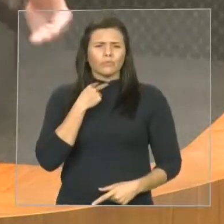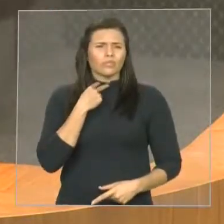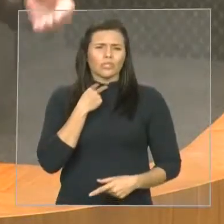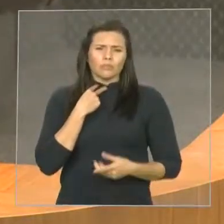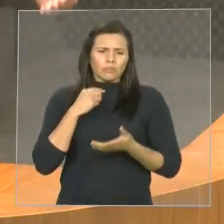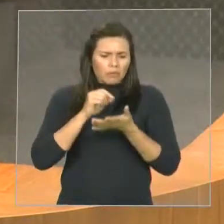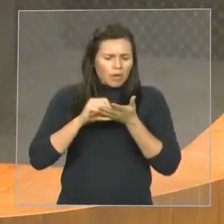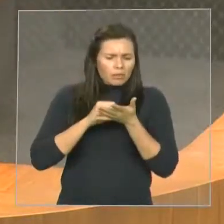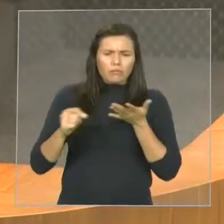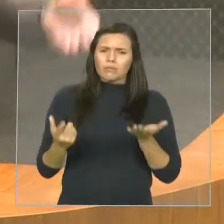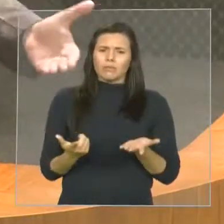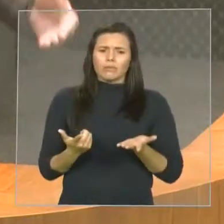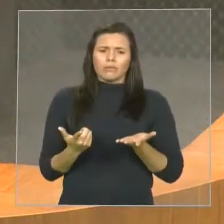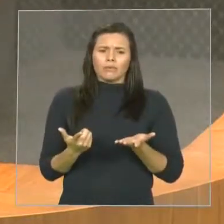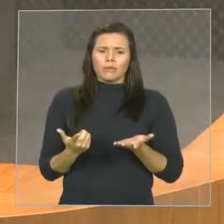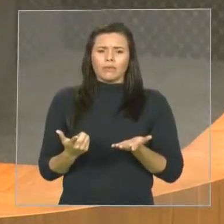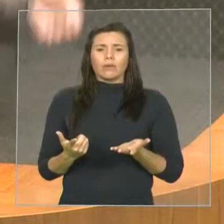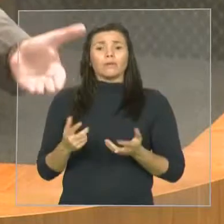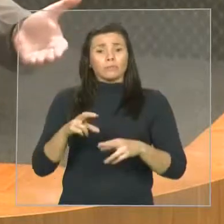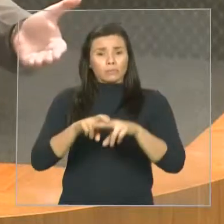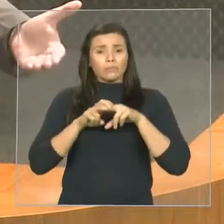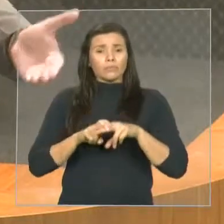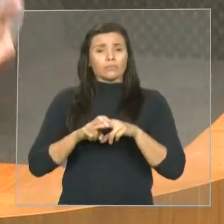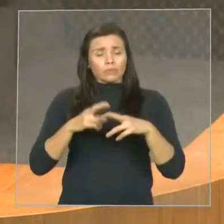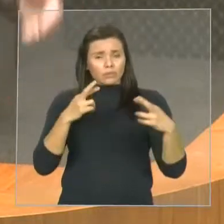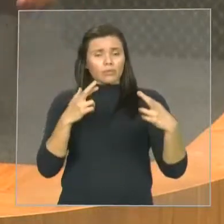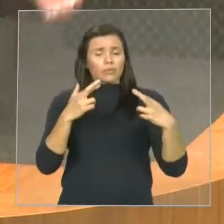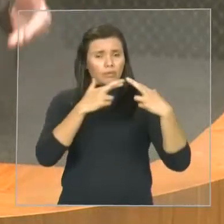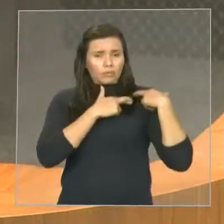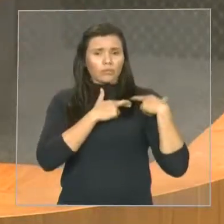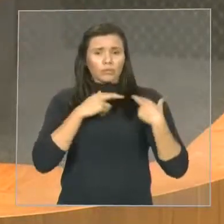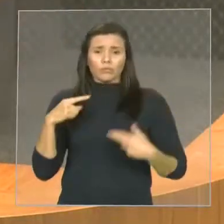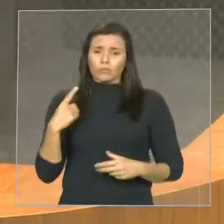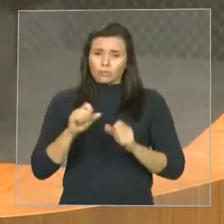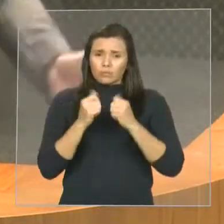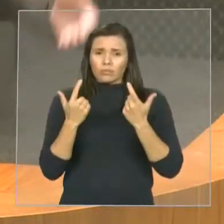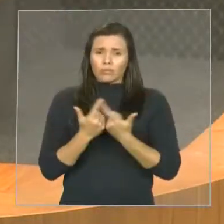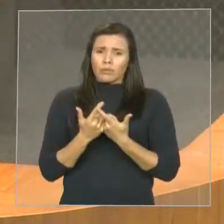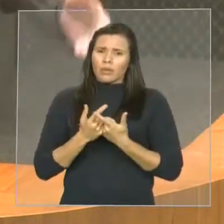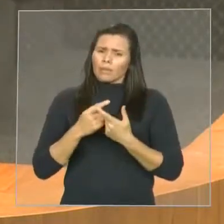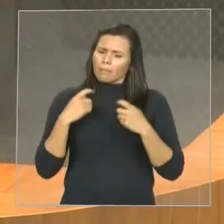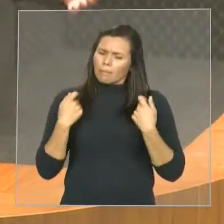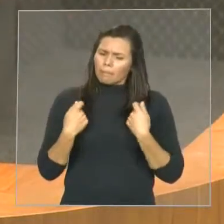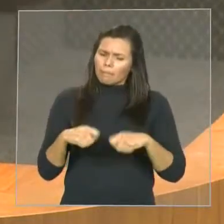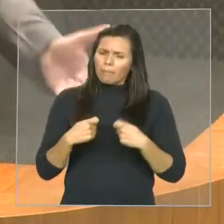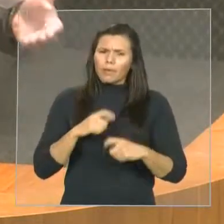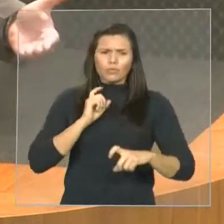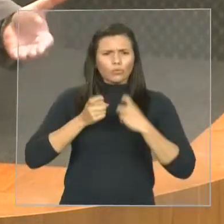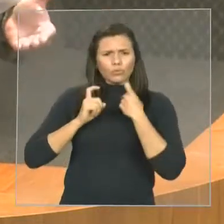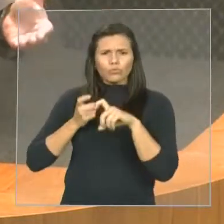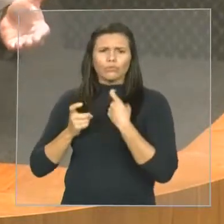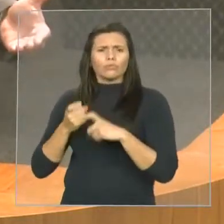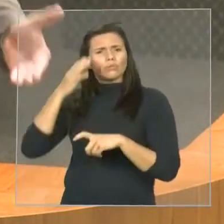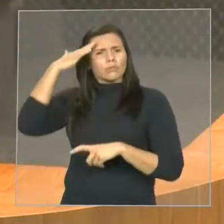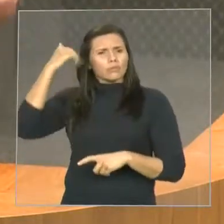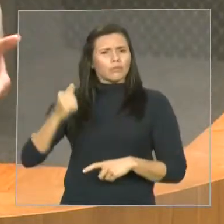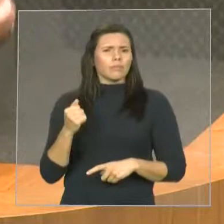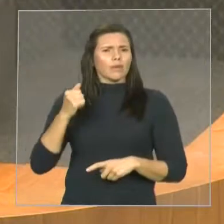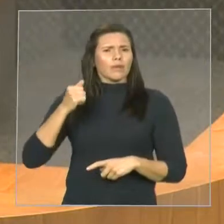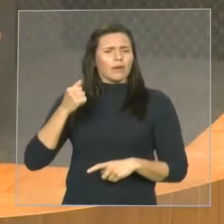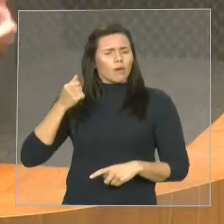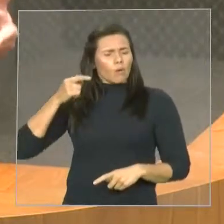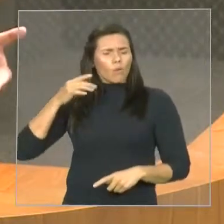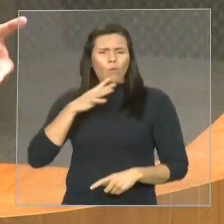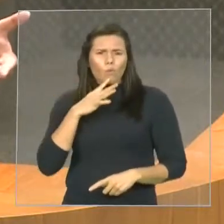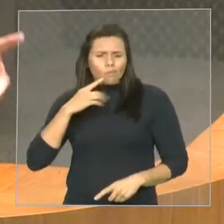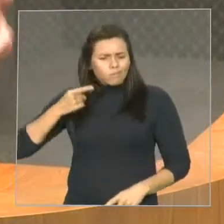É a Assembleia que está cumprindo o seu papel, tem que discutir. Nós não podemos votar tudo aqui em regime de urgência sem saber o que nós estamos votando. e aprova,